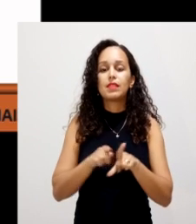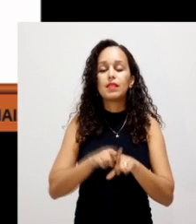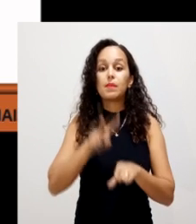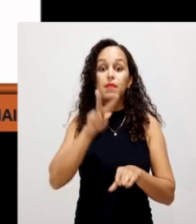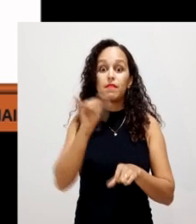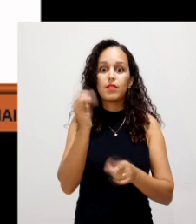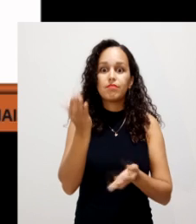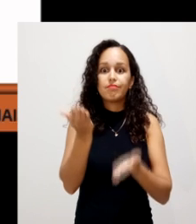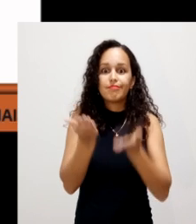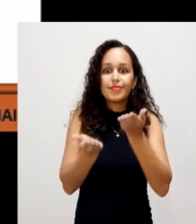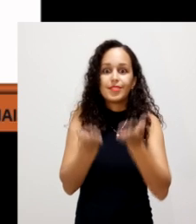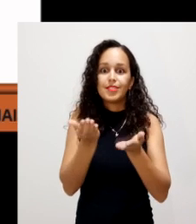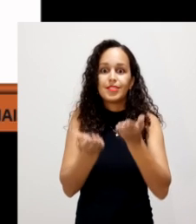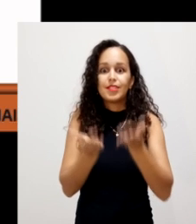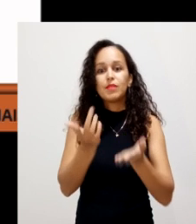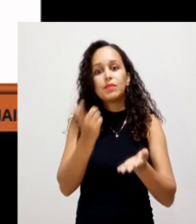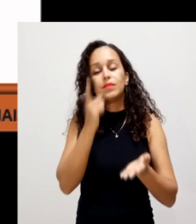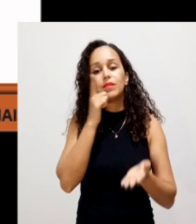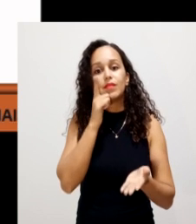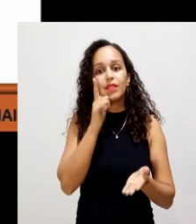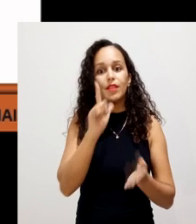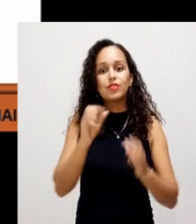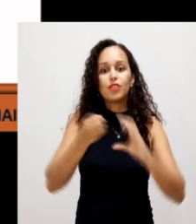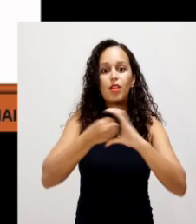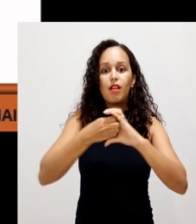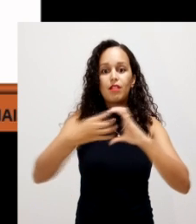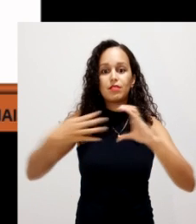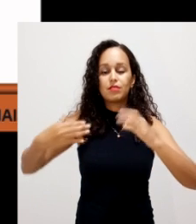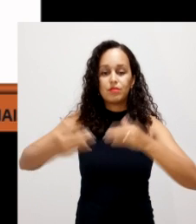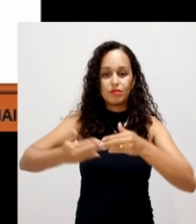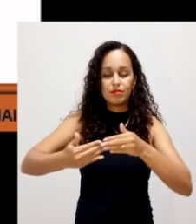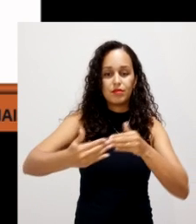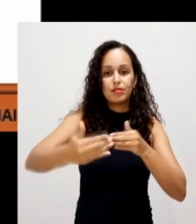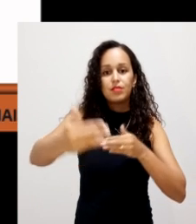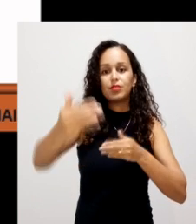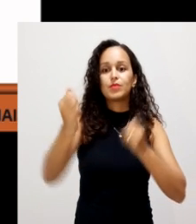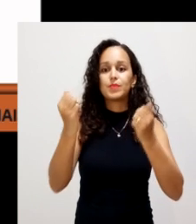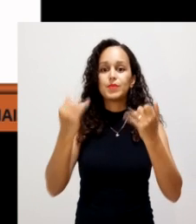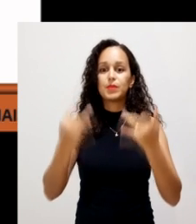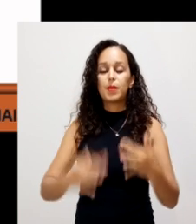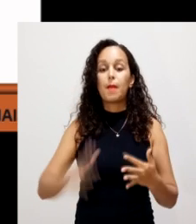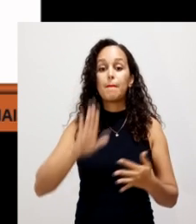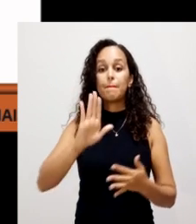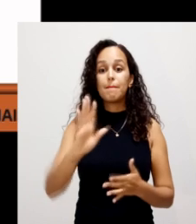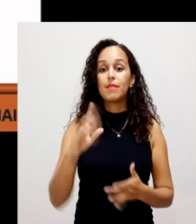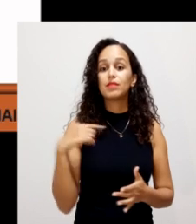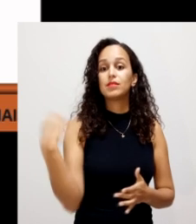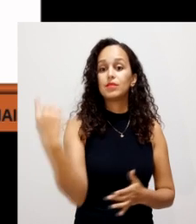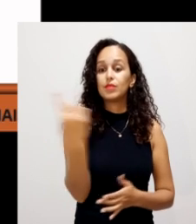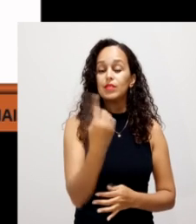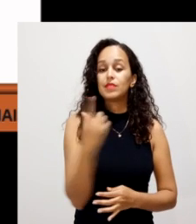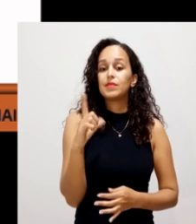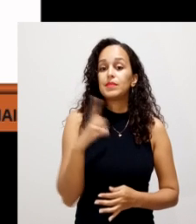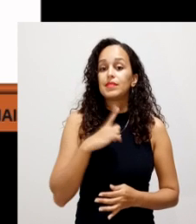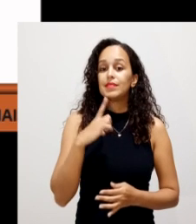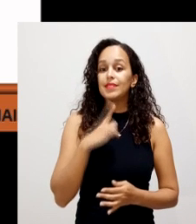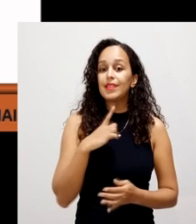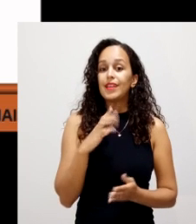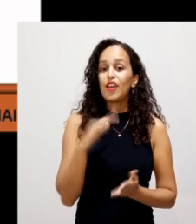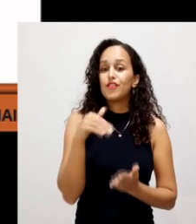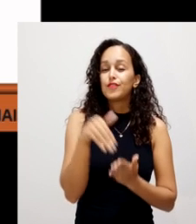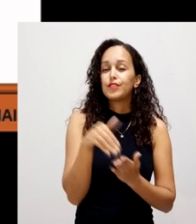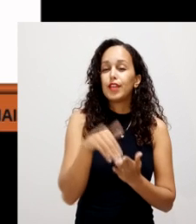bastante instabilidade. Então, não são características, nós vamos falar mais posteriormente. Mas, nós vamos ter a